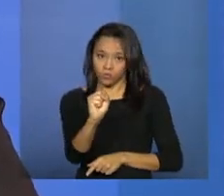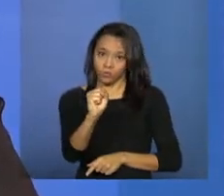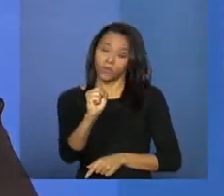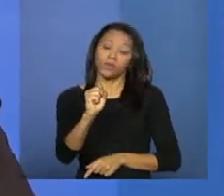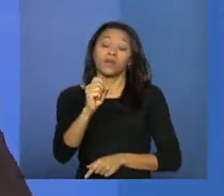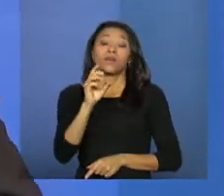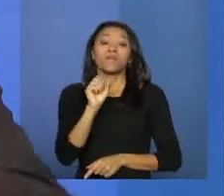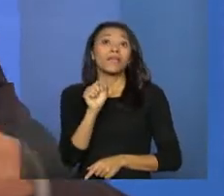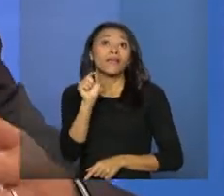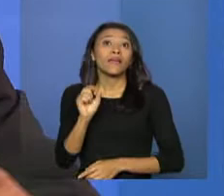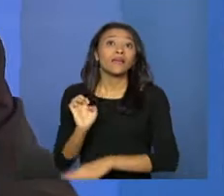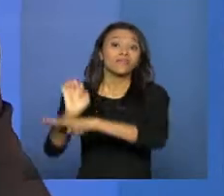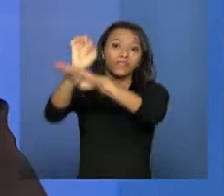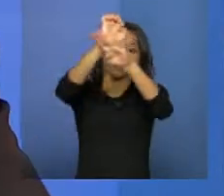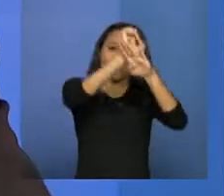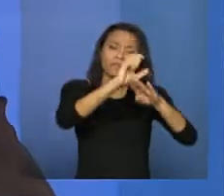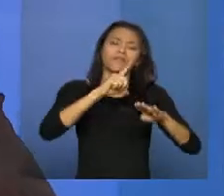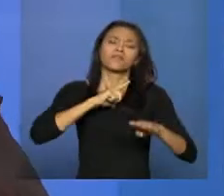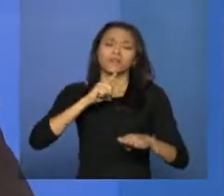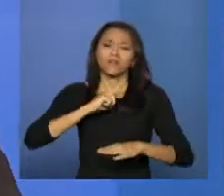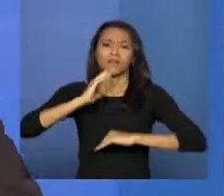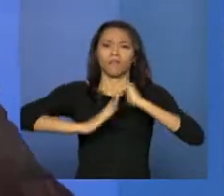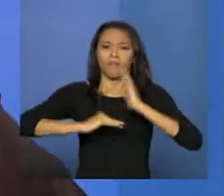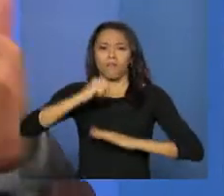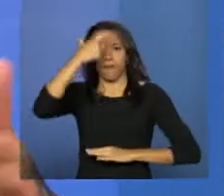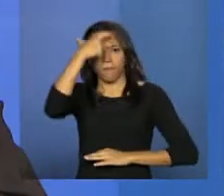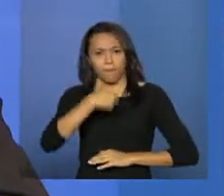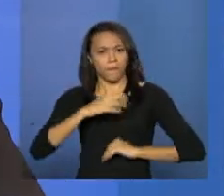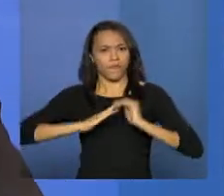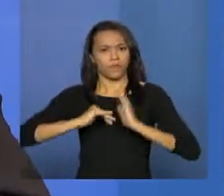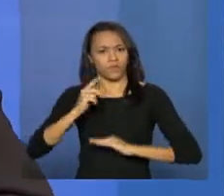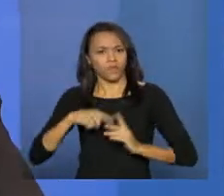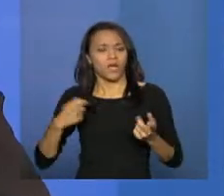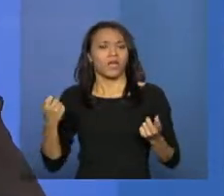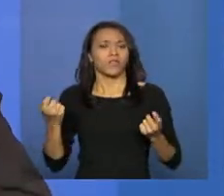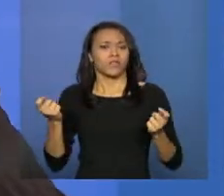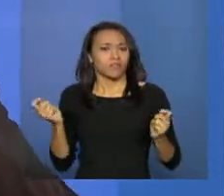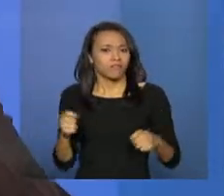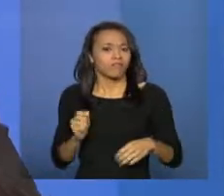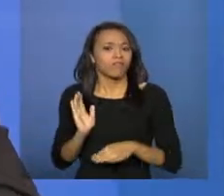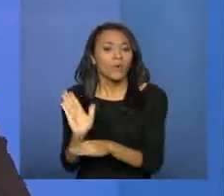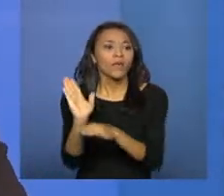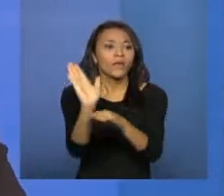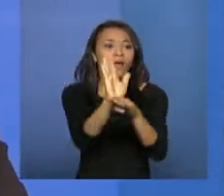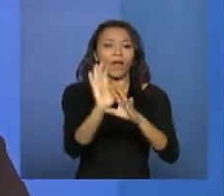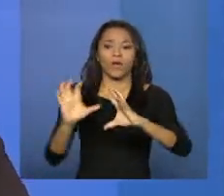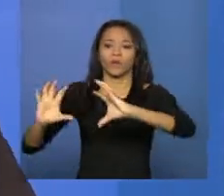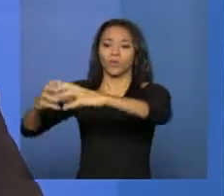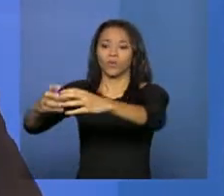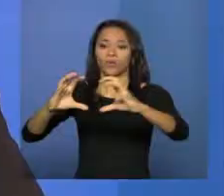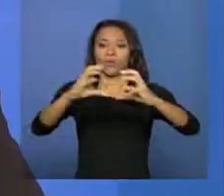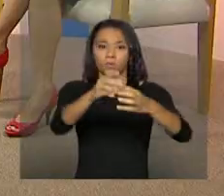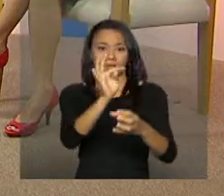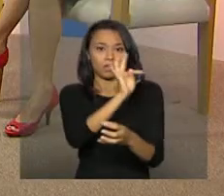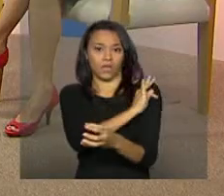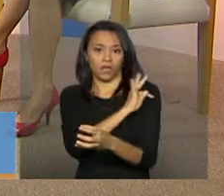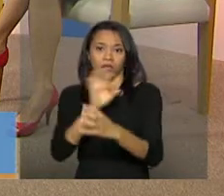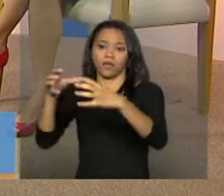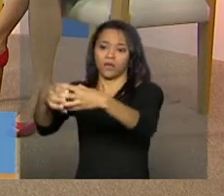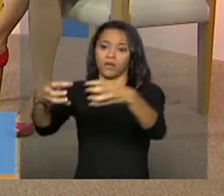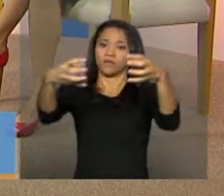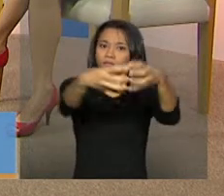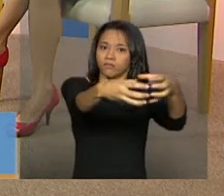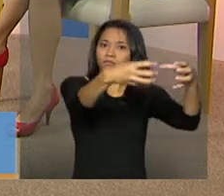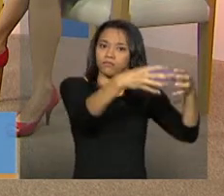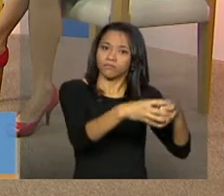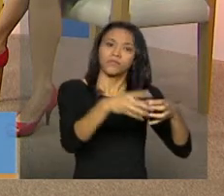um corpo de profissionais com expertise para apoiar, para apoiar tecnicamente, fazer